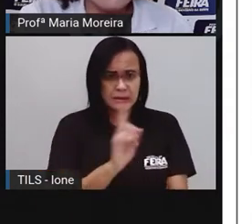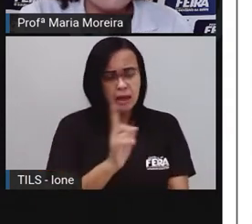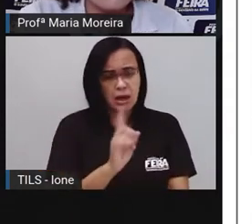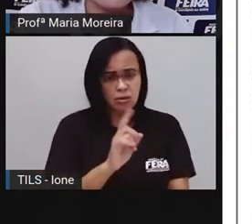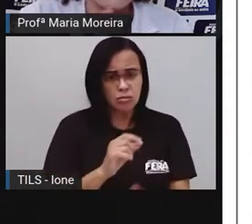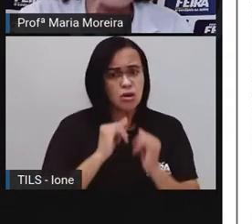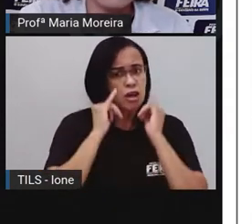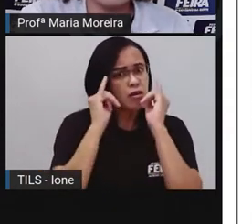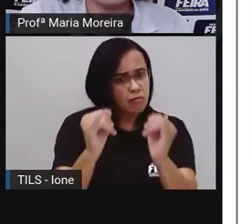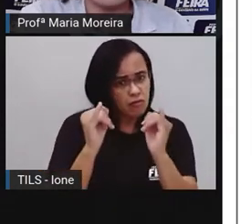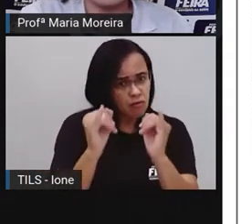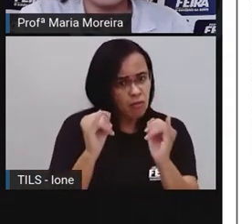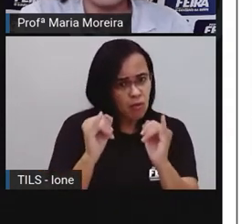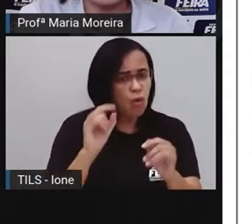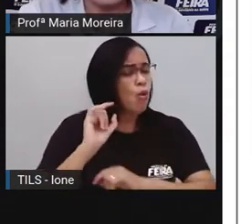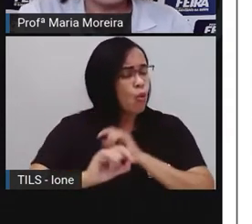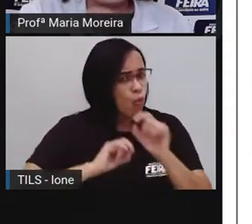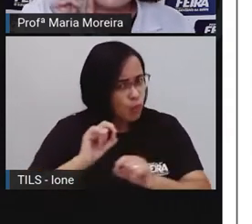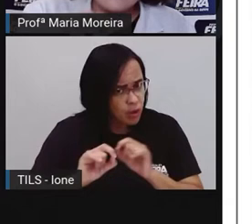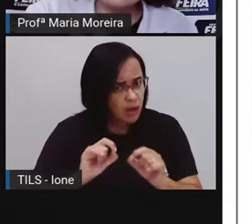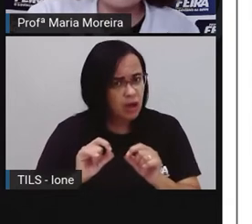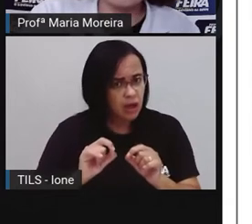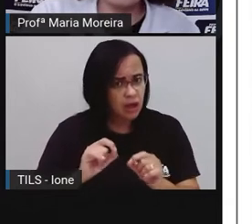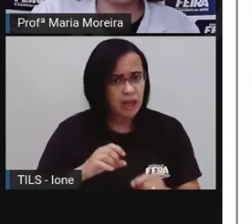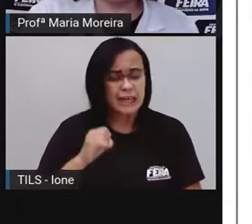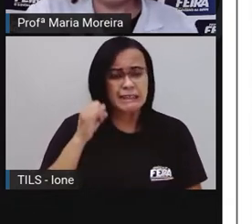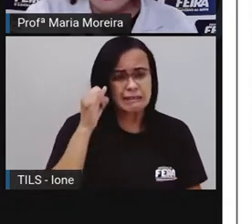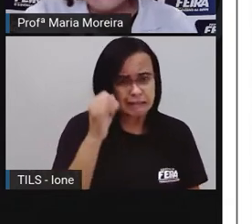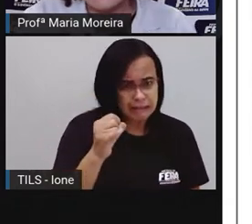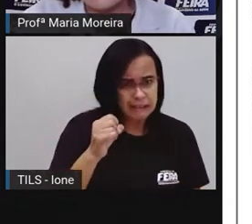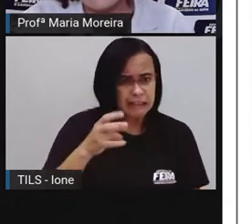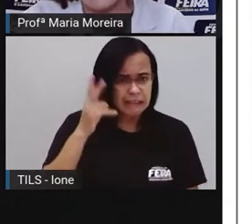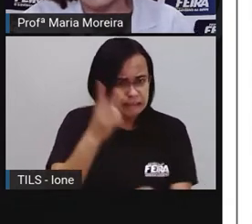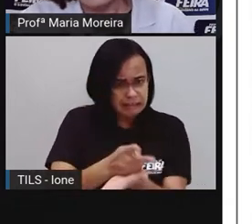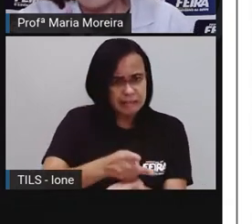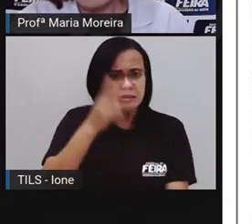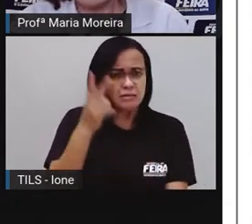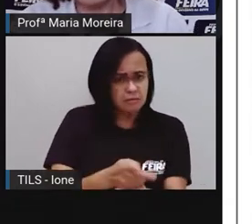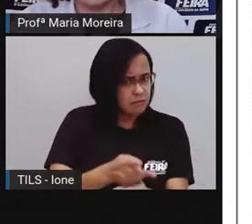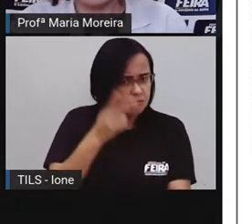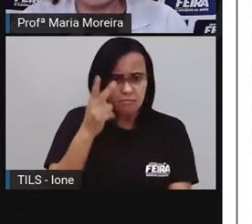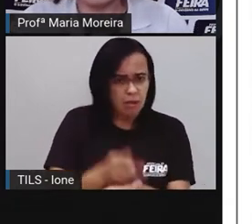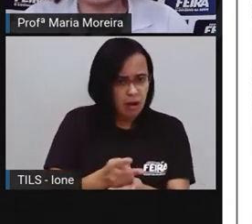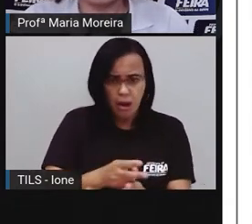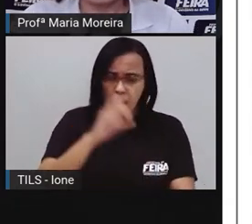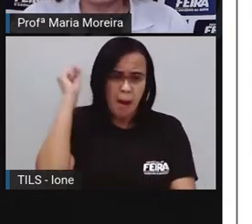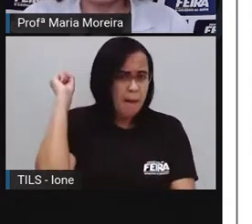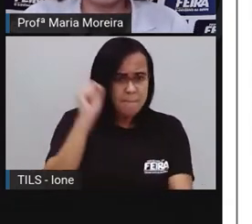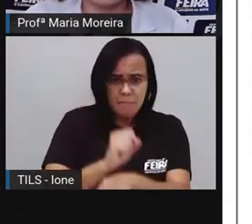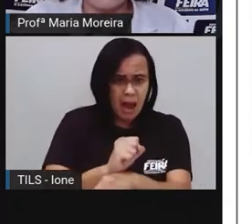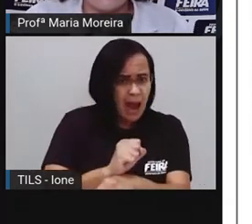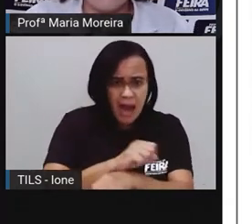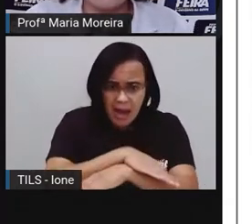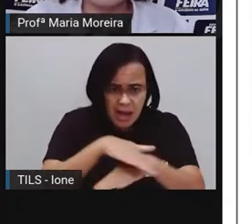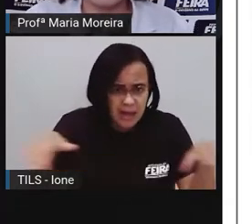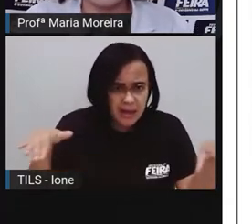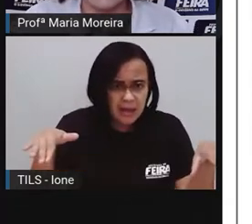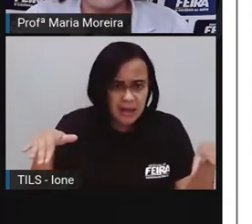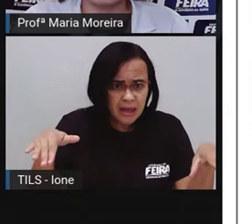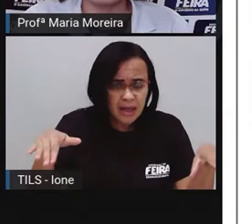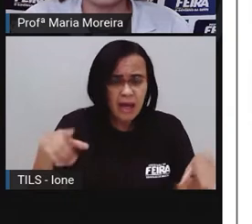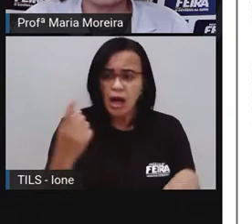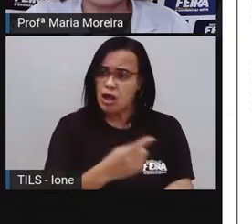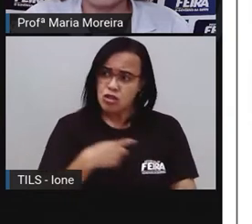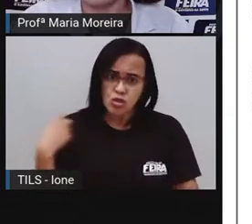Informamos a vossa senhoria que se esse abuso não cessar imediatamente, nos veremos